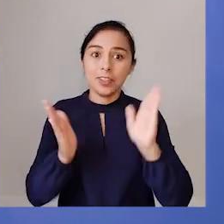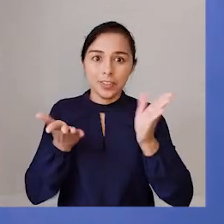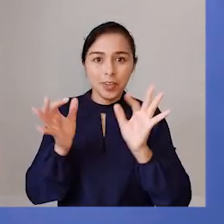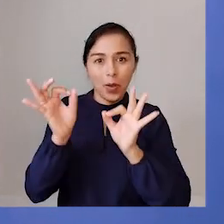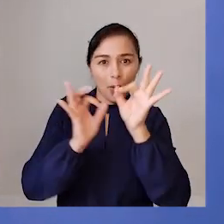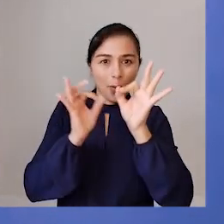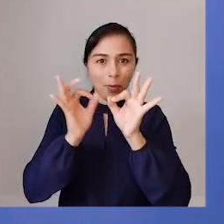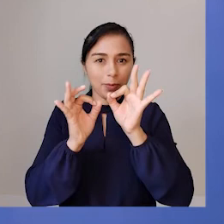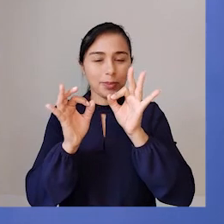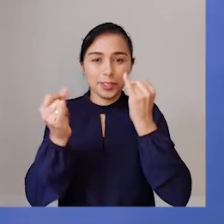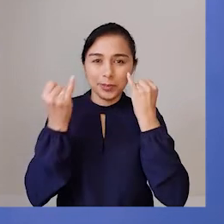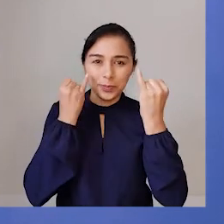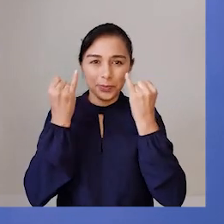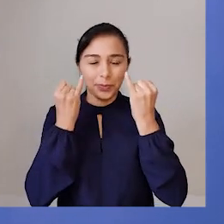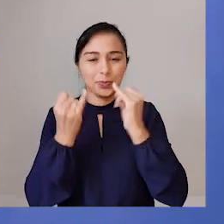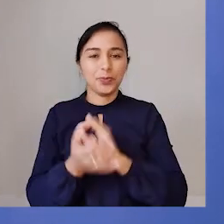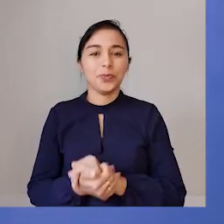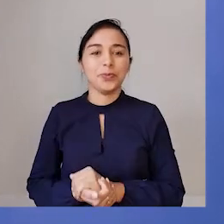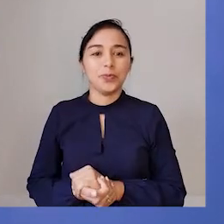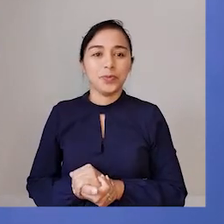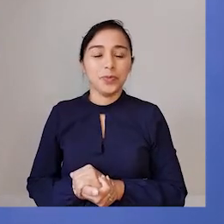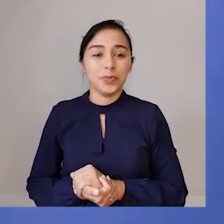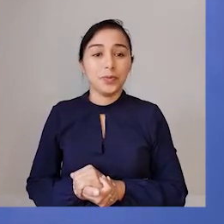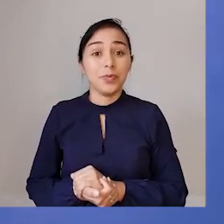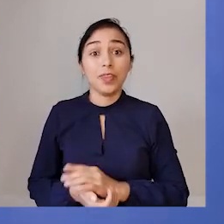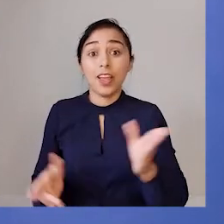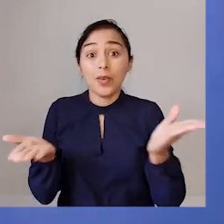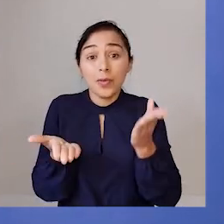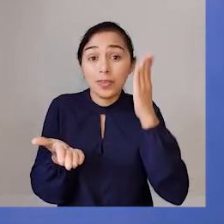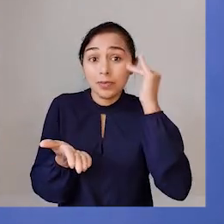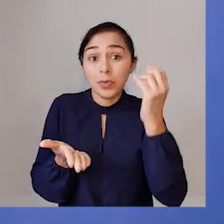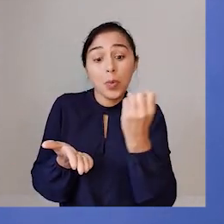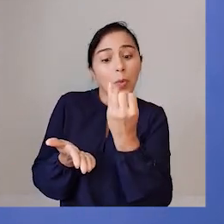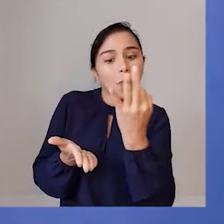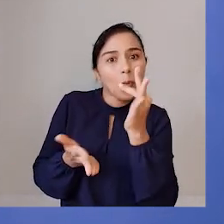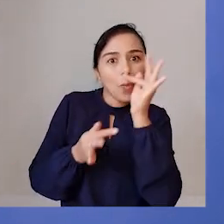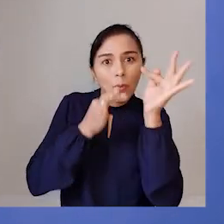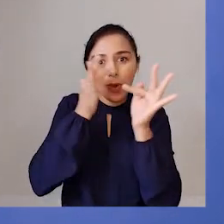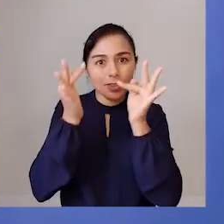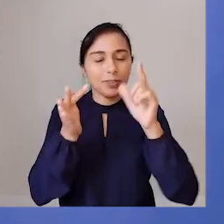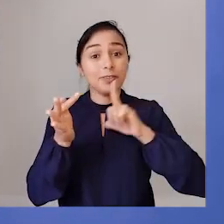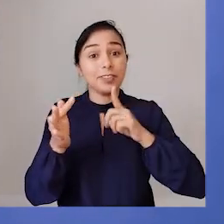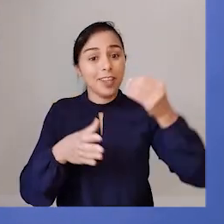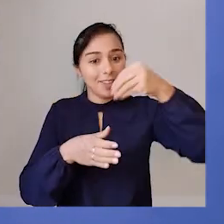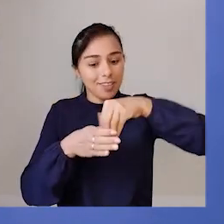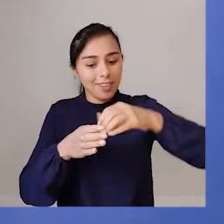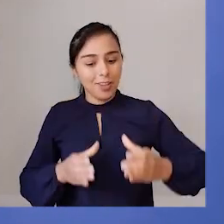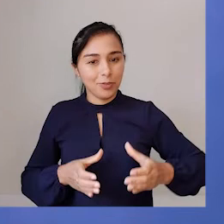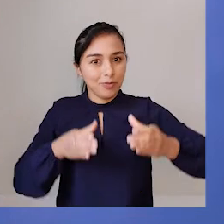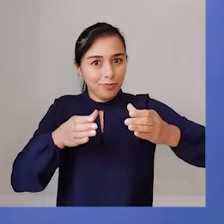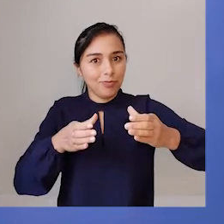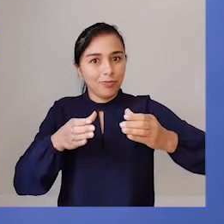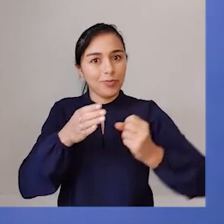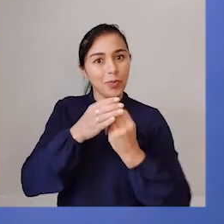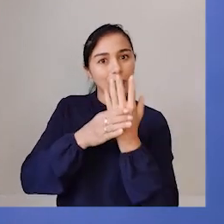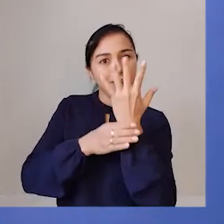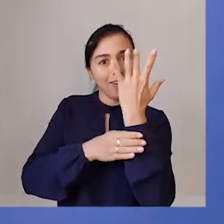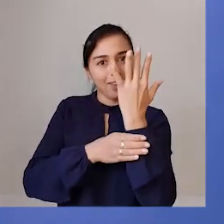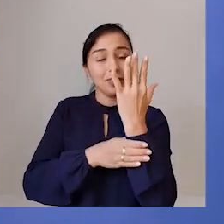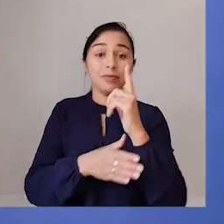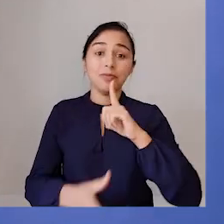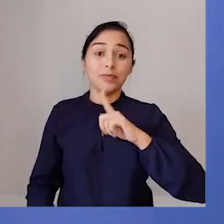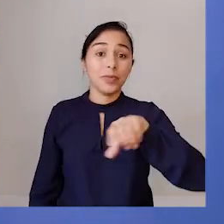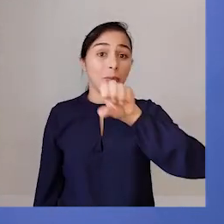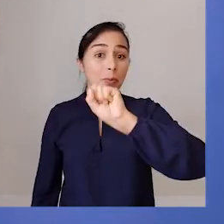organizadas para saber com quantas flores o vaso ficou. Então, nós temos aqui oito